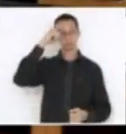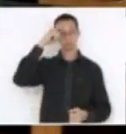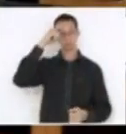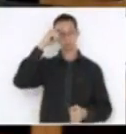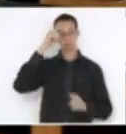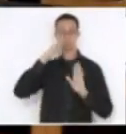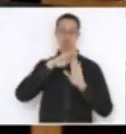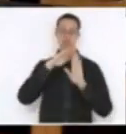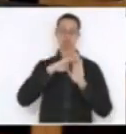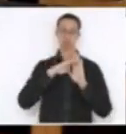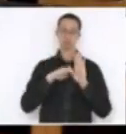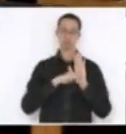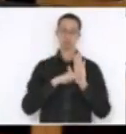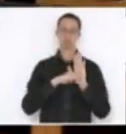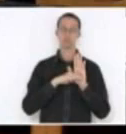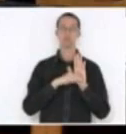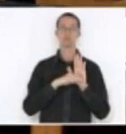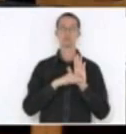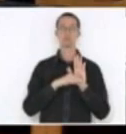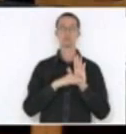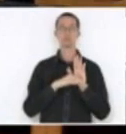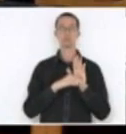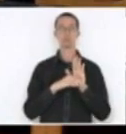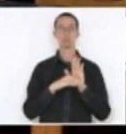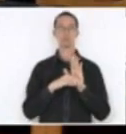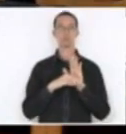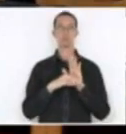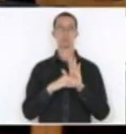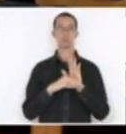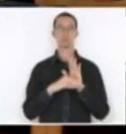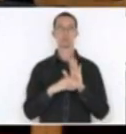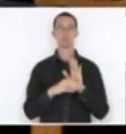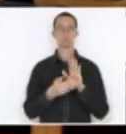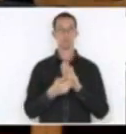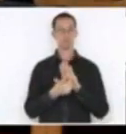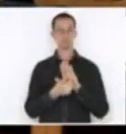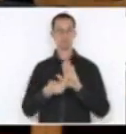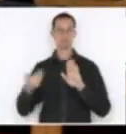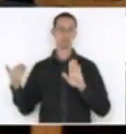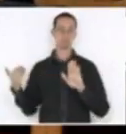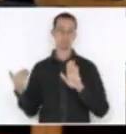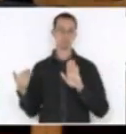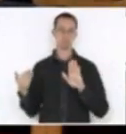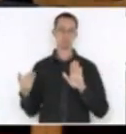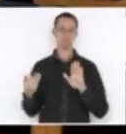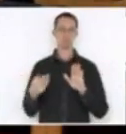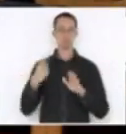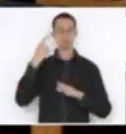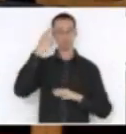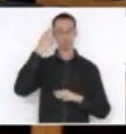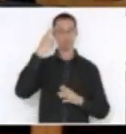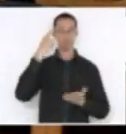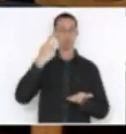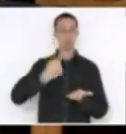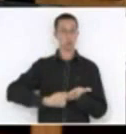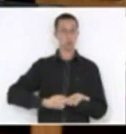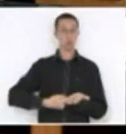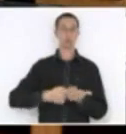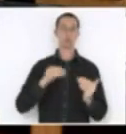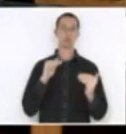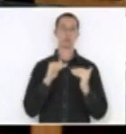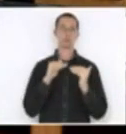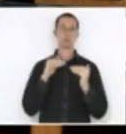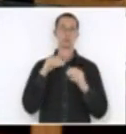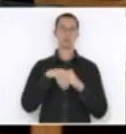matéria que veio por dia de hoje. Ela foi retirada de pauta e eu entendo que o acordo era para ser votado. Ela não tem que vir